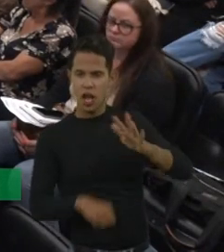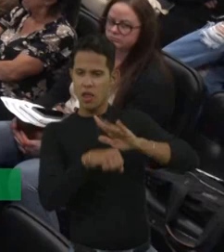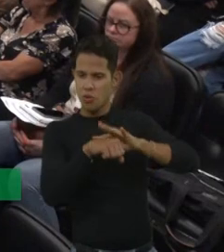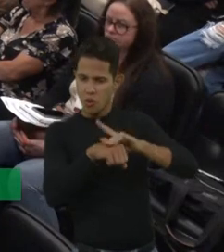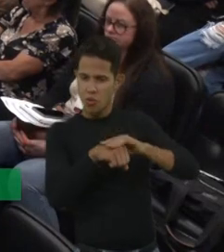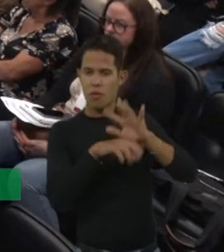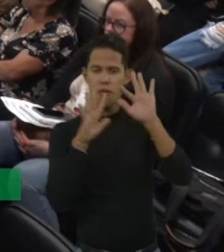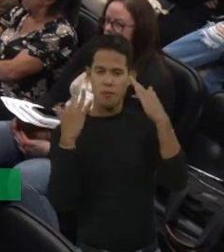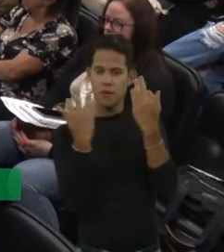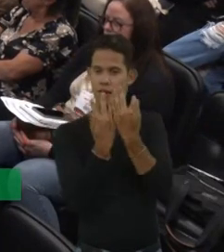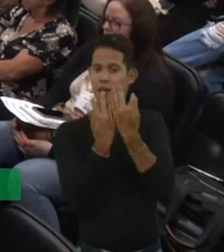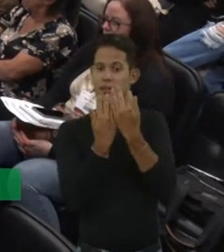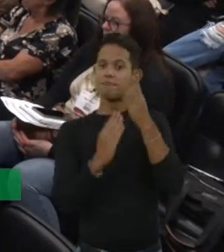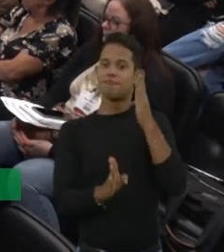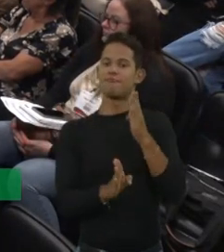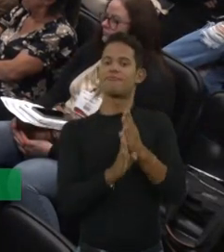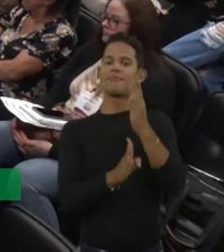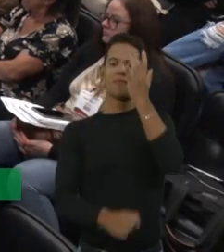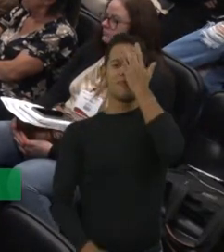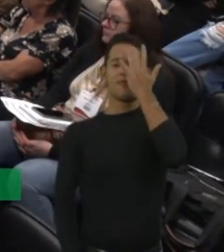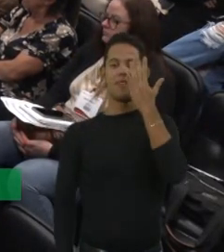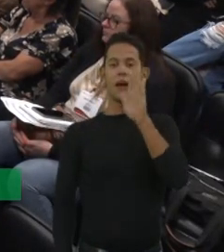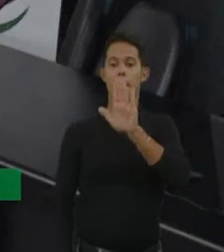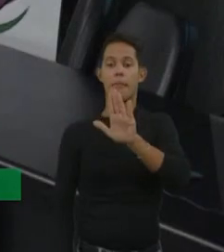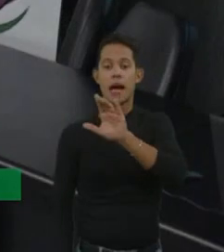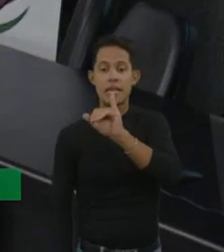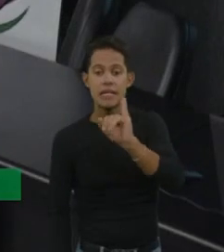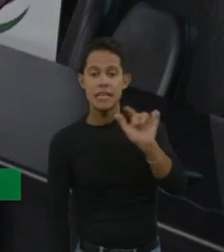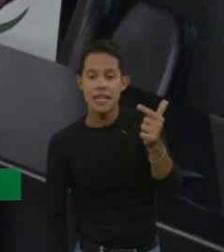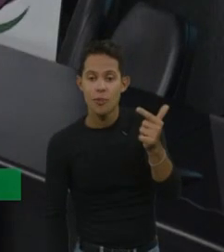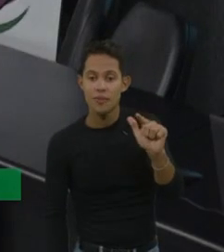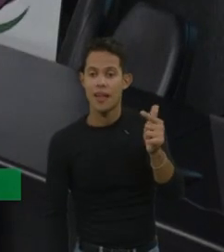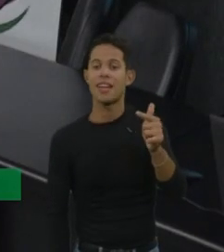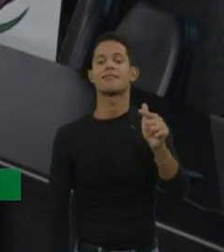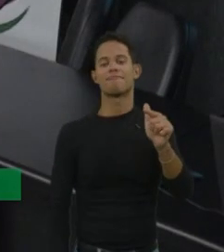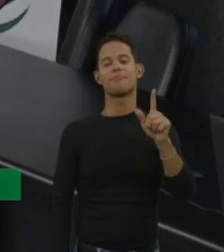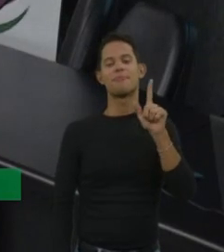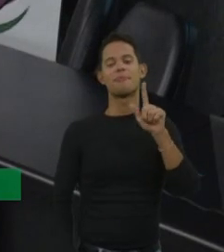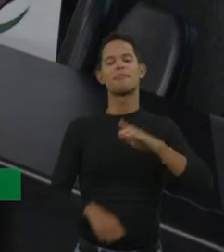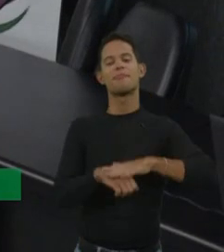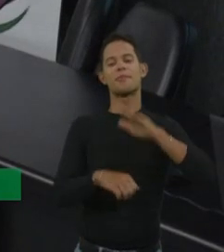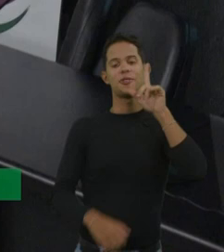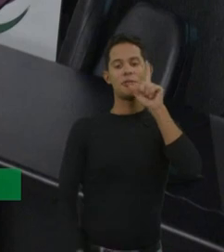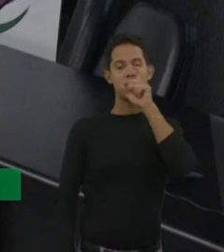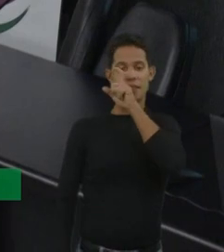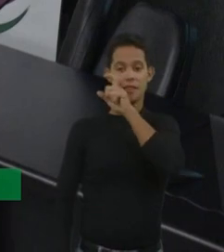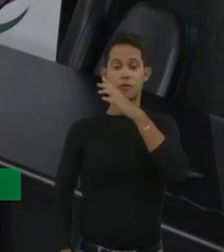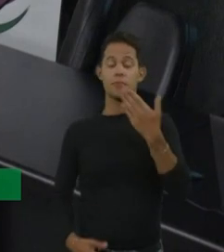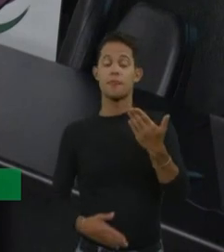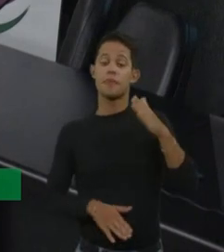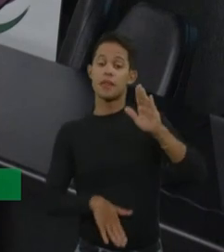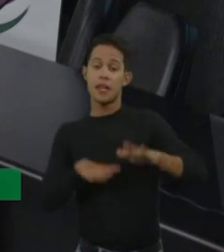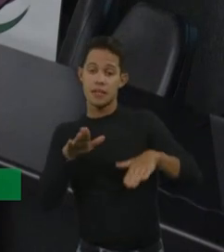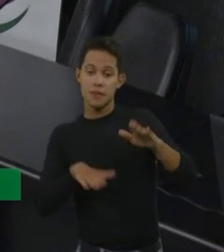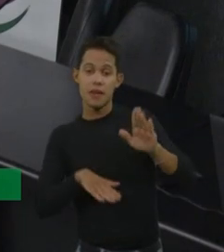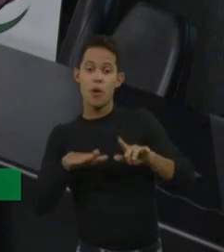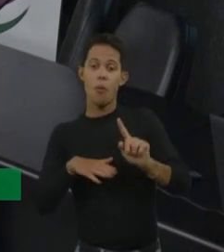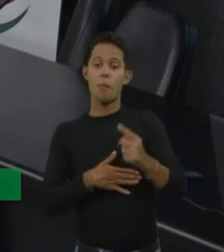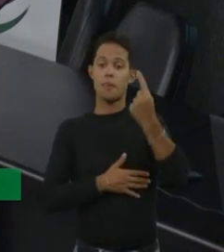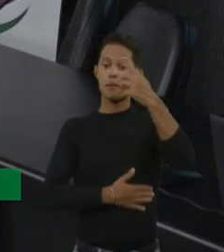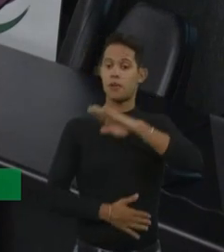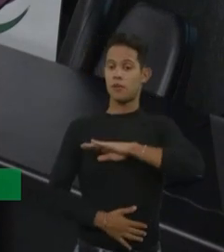Mas, quando não há, alguém tem que... E, geralmente, o primeiro colega que vai atender esse paciente não é o